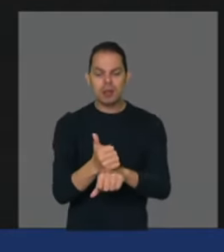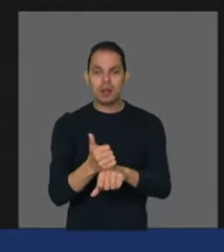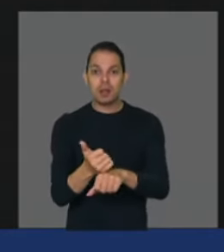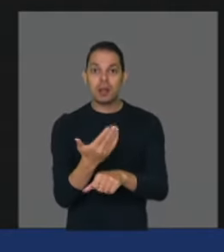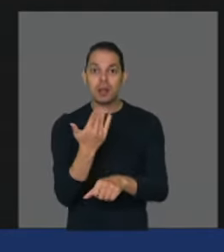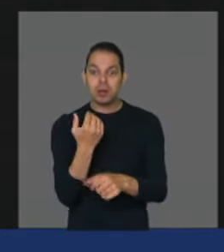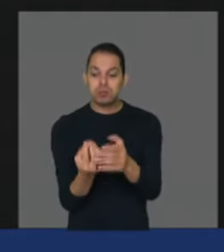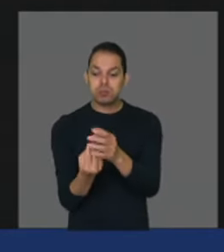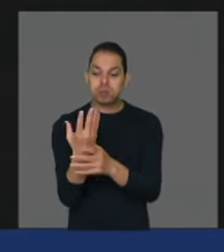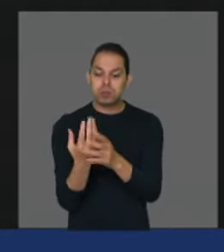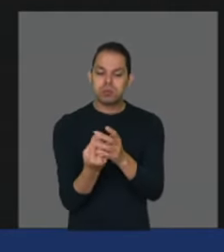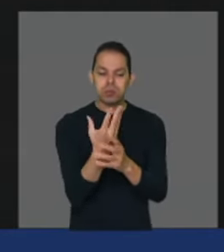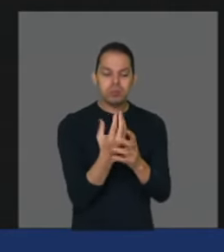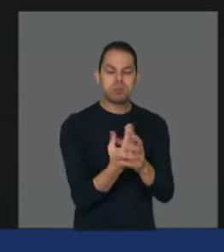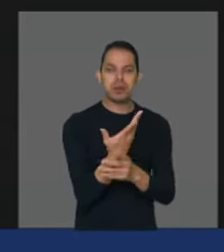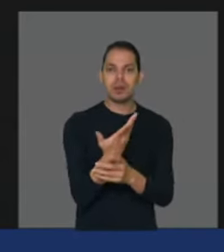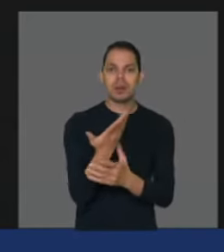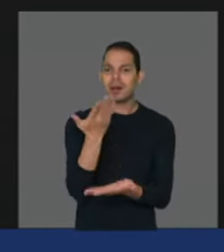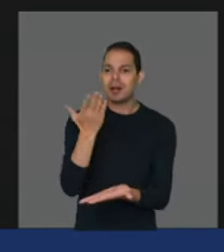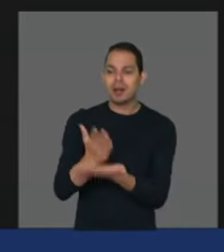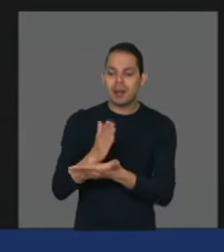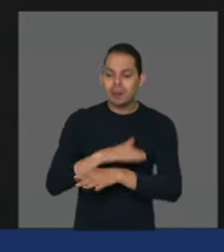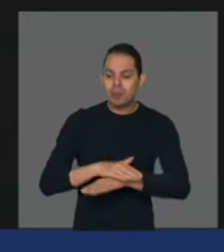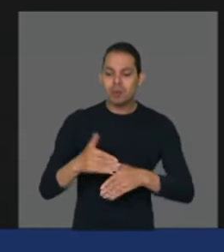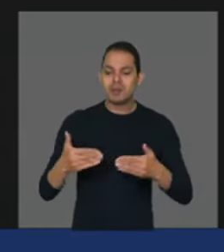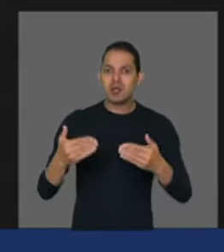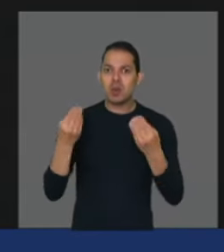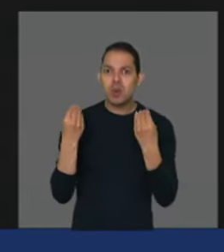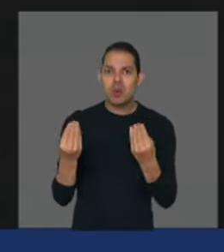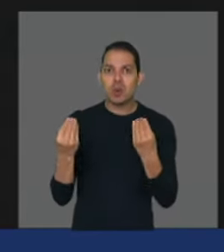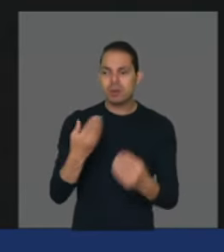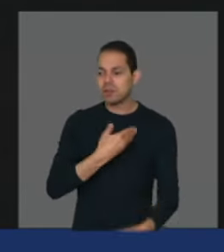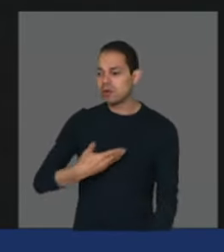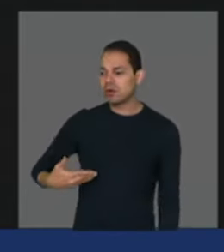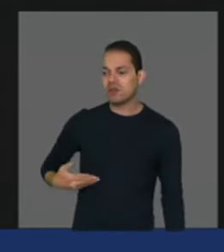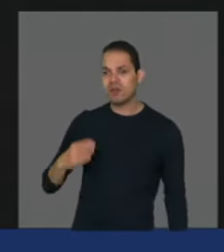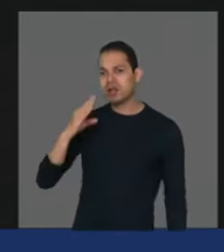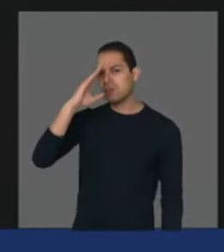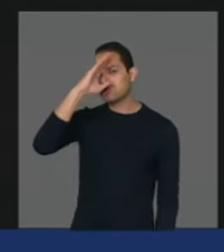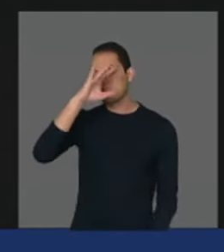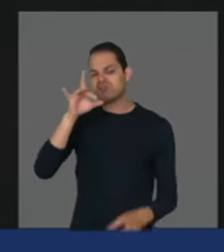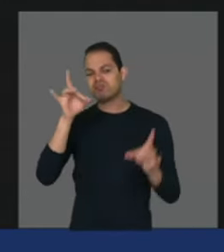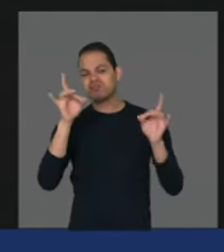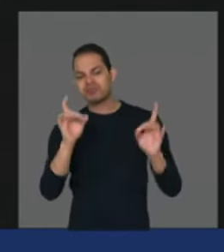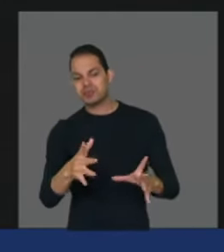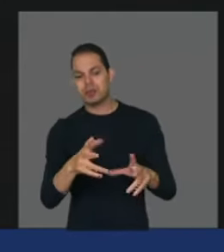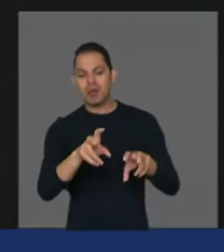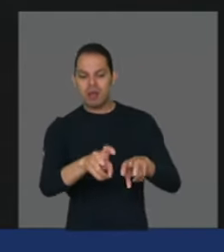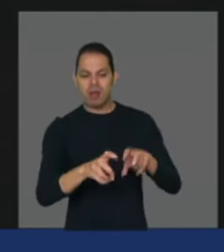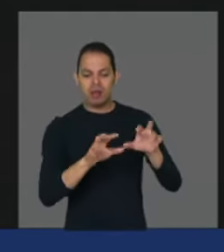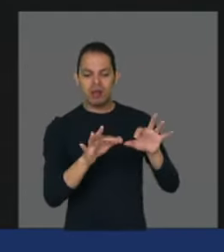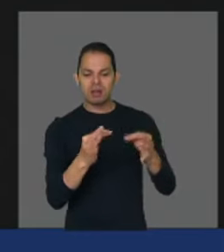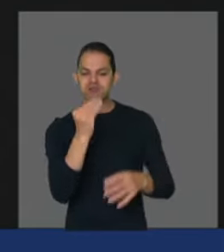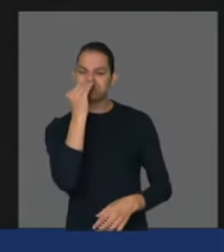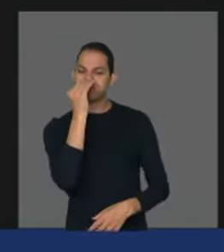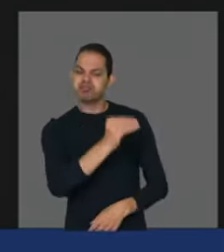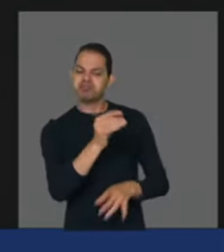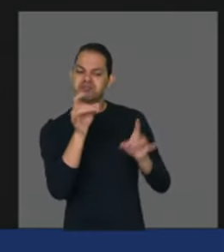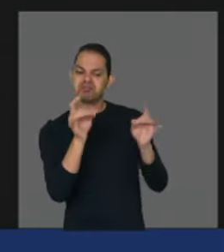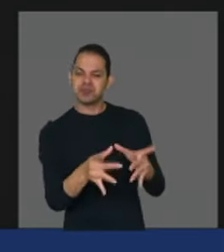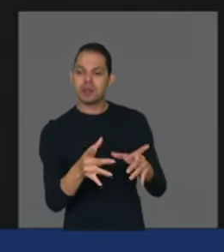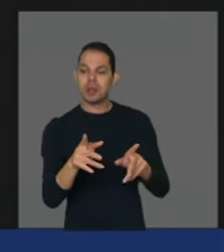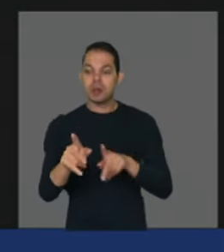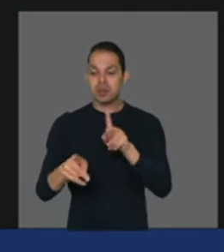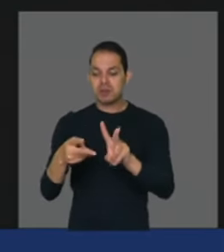o que o governo Bolsonaro tem abandonado a agricultura familiar tem abandonado os povos